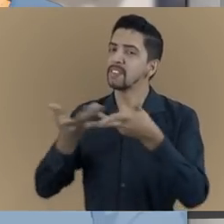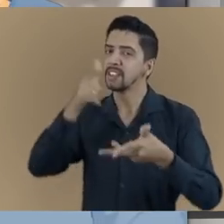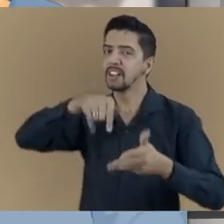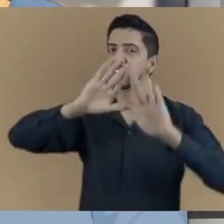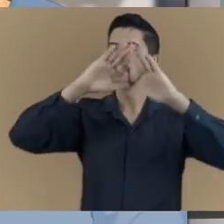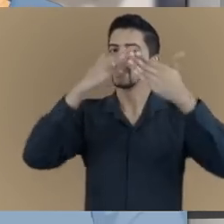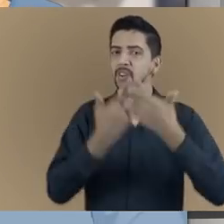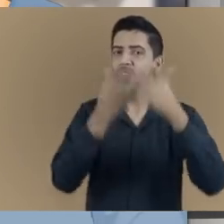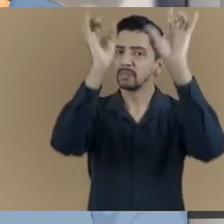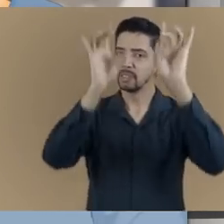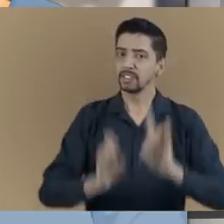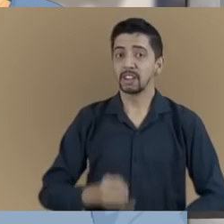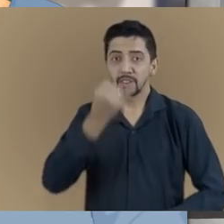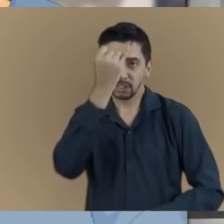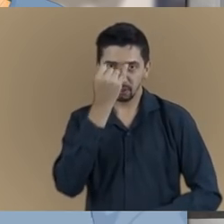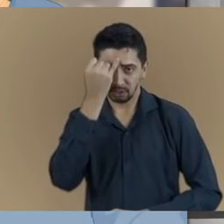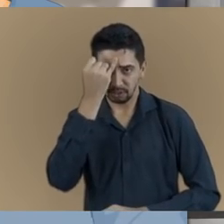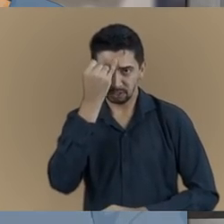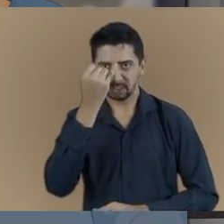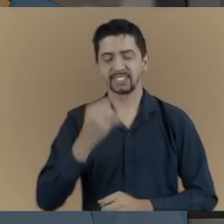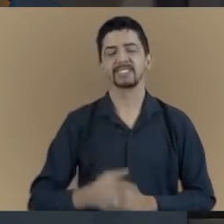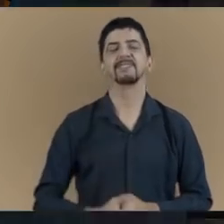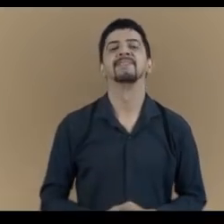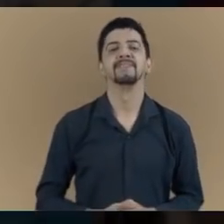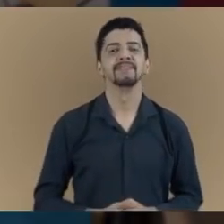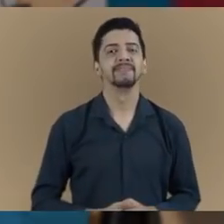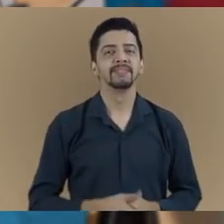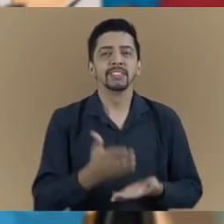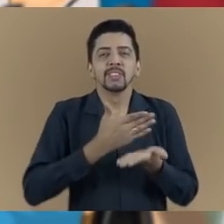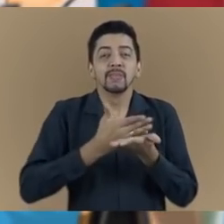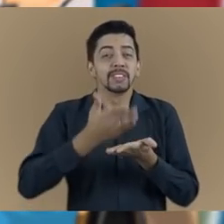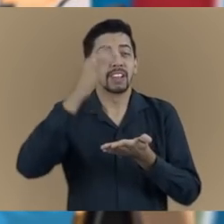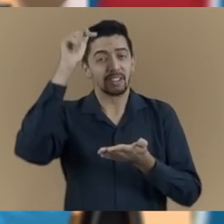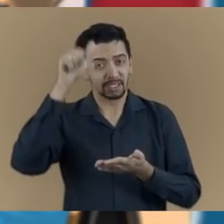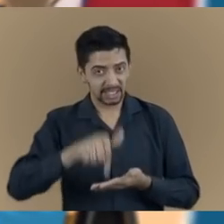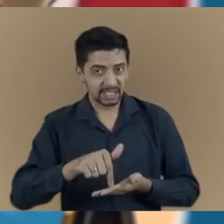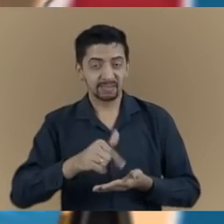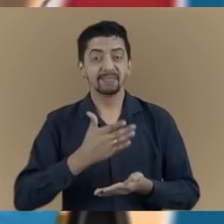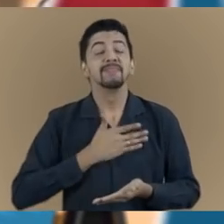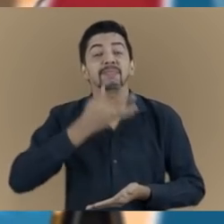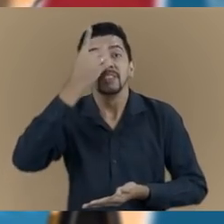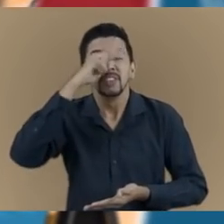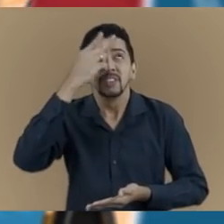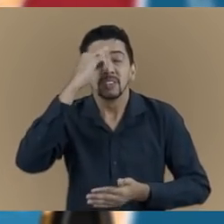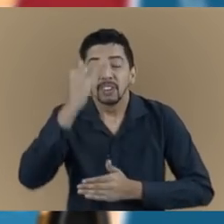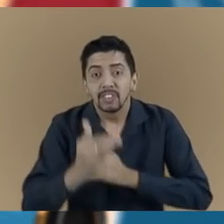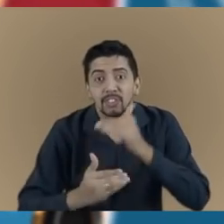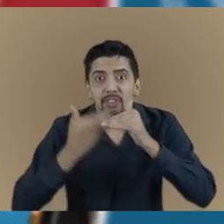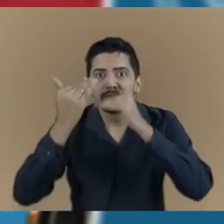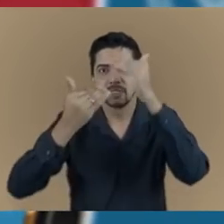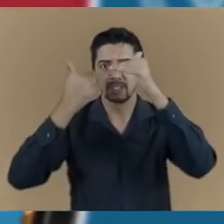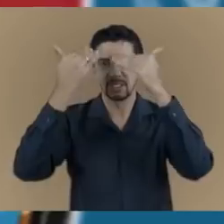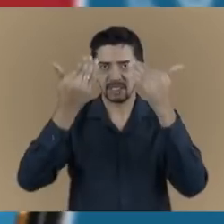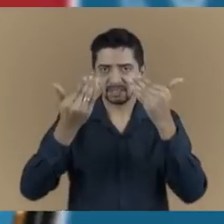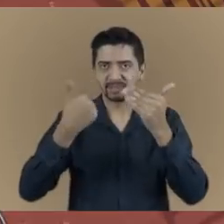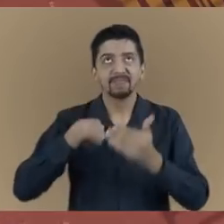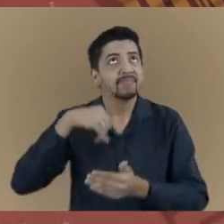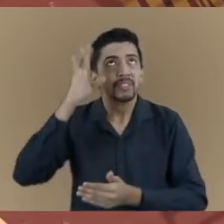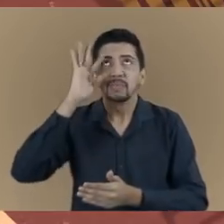-vindas à escola especial São Judas. Começava aqui a minha história de evolução.